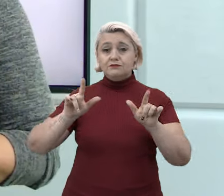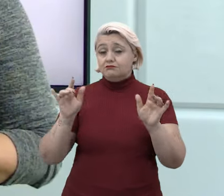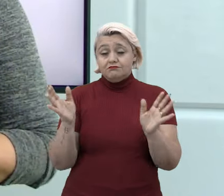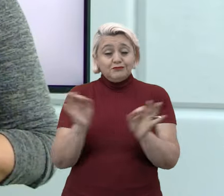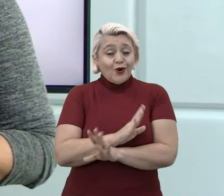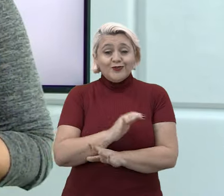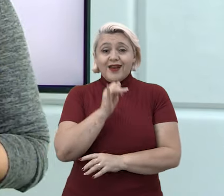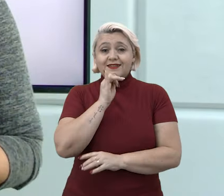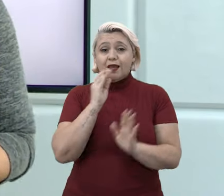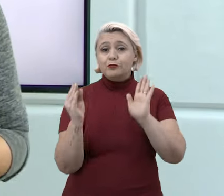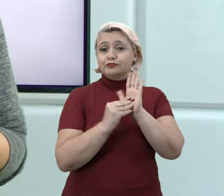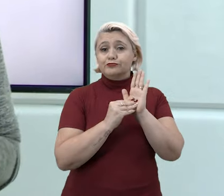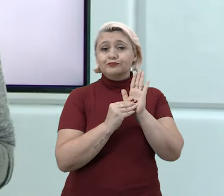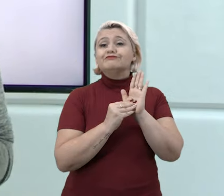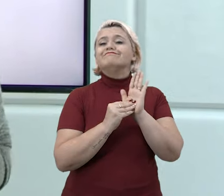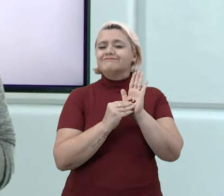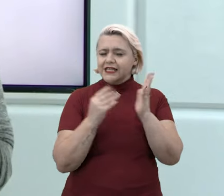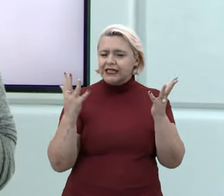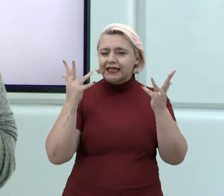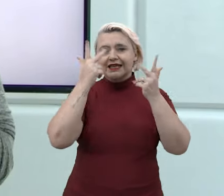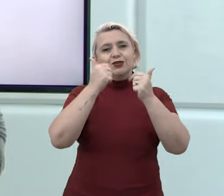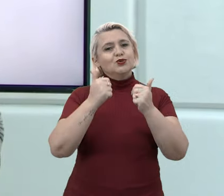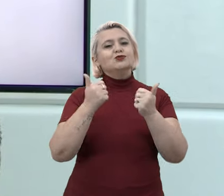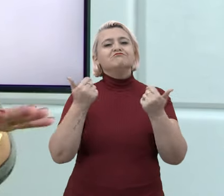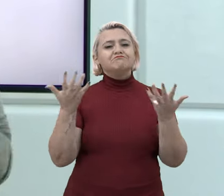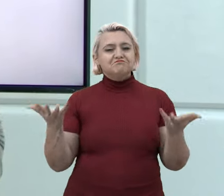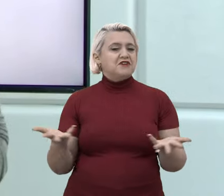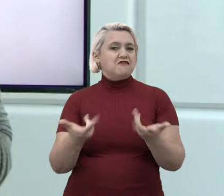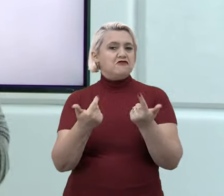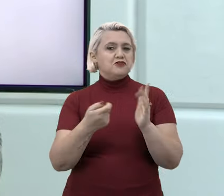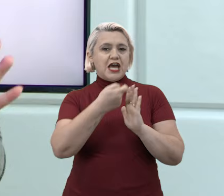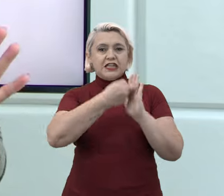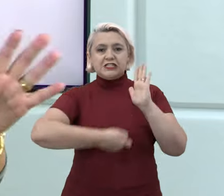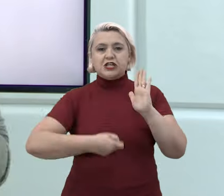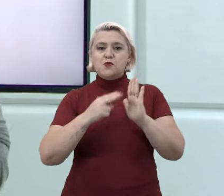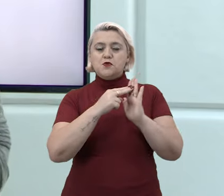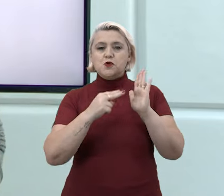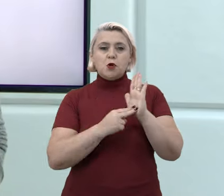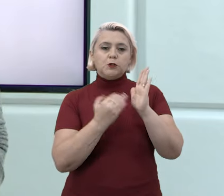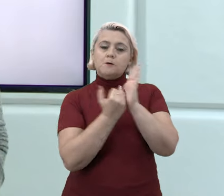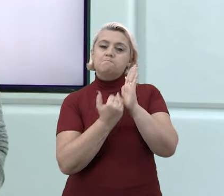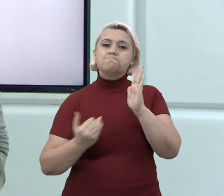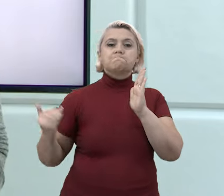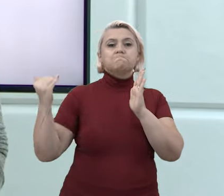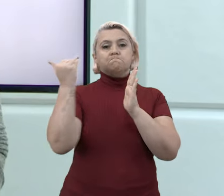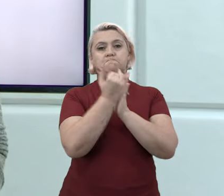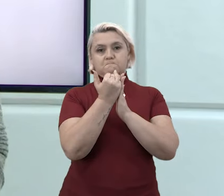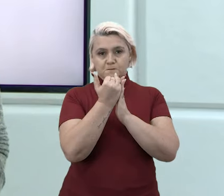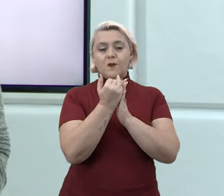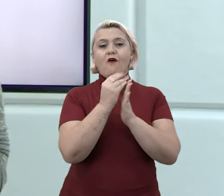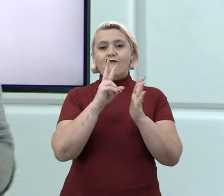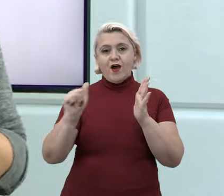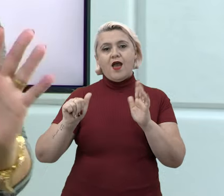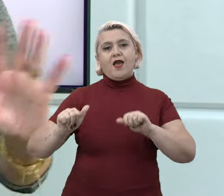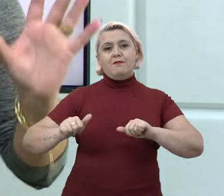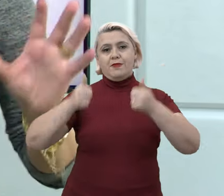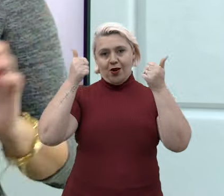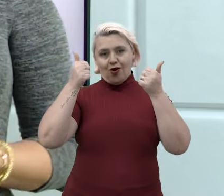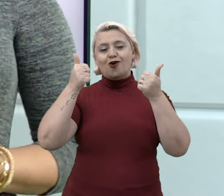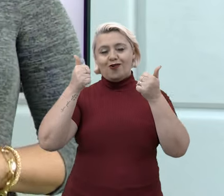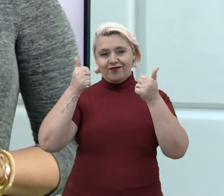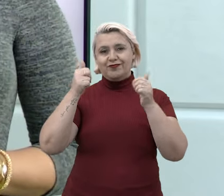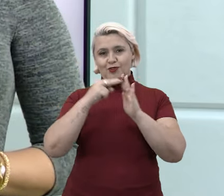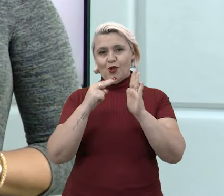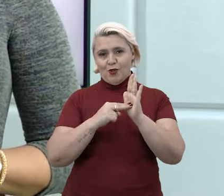feito lindamente, com sucesso, e garante que a sua redação vai atingir